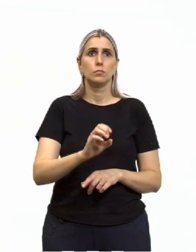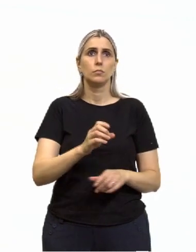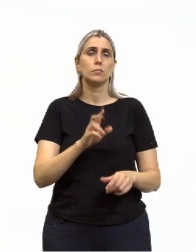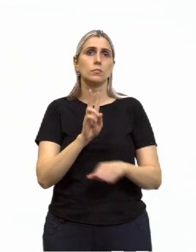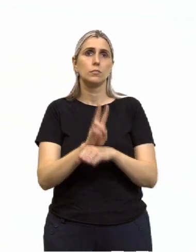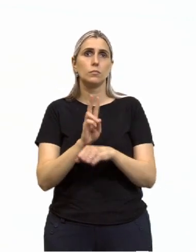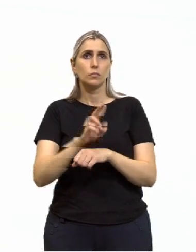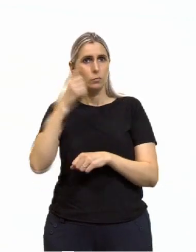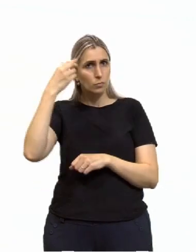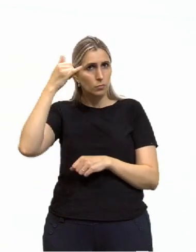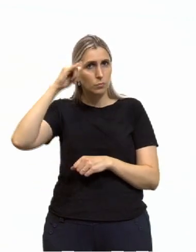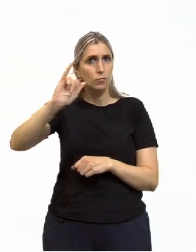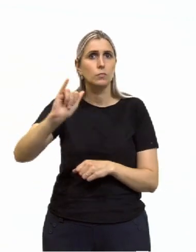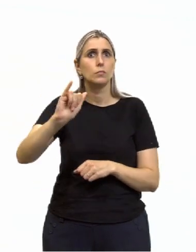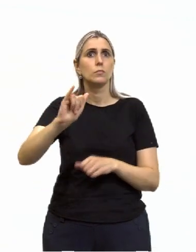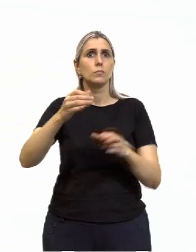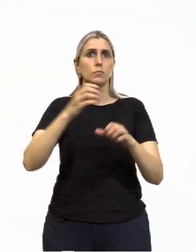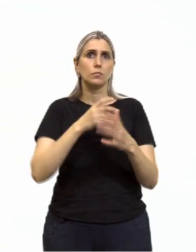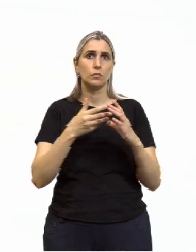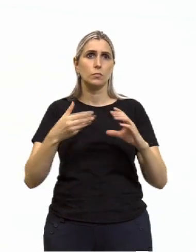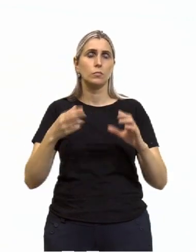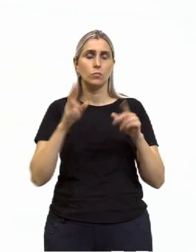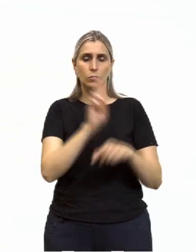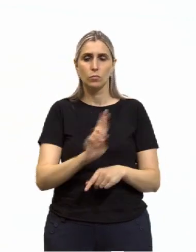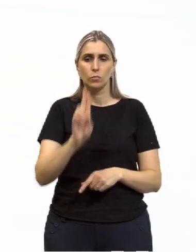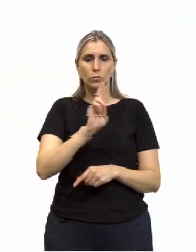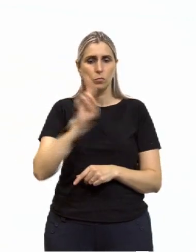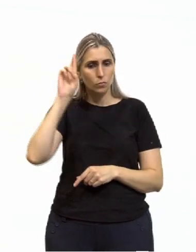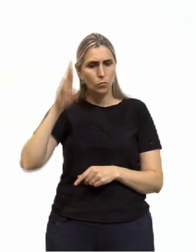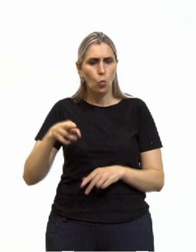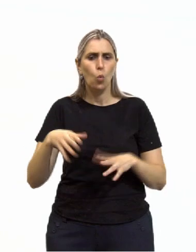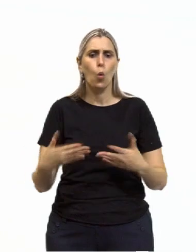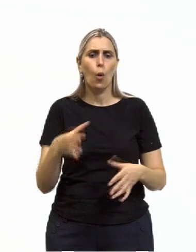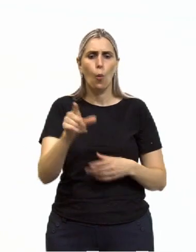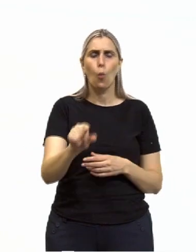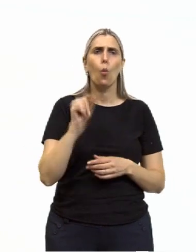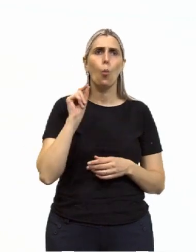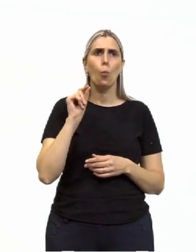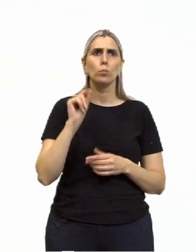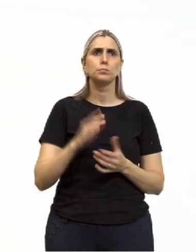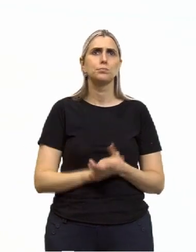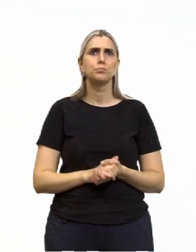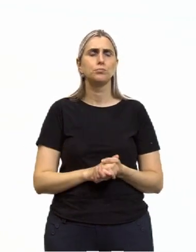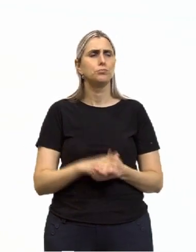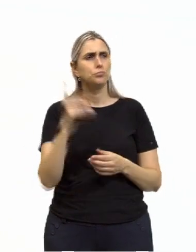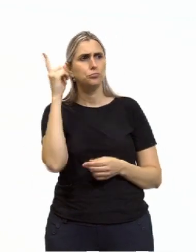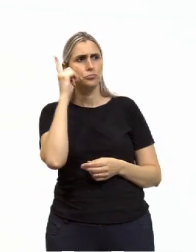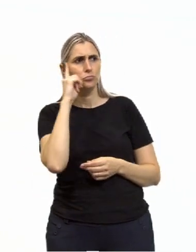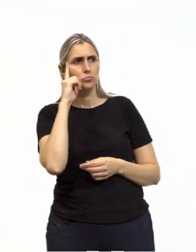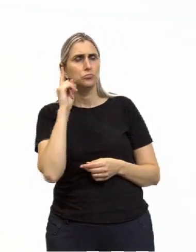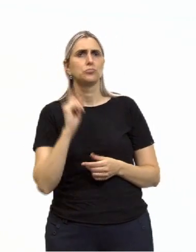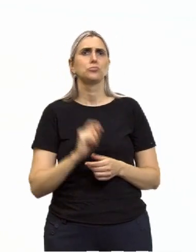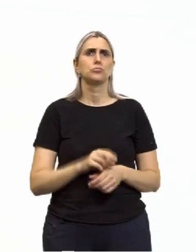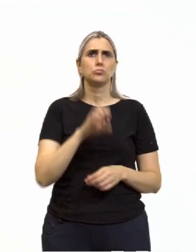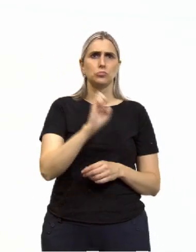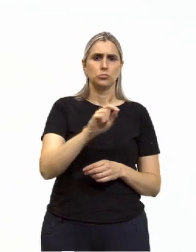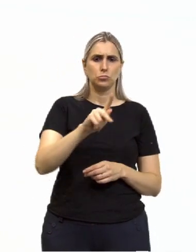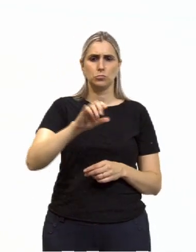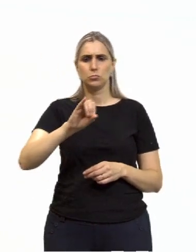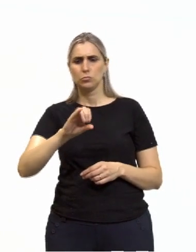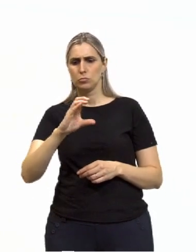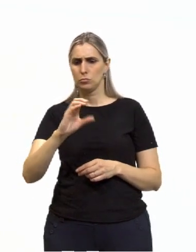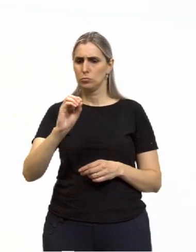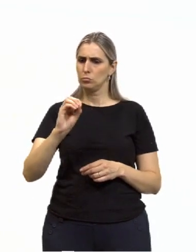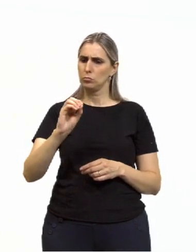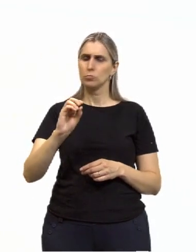prudência caracterizada pelo correto uso da razão. E aí, qual a alternativa? Vamos aí, pensando um pouco, epicuro, tá? Vamos